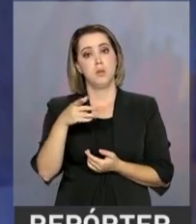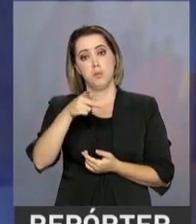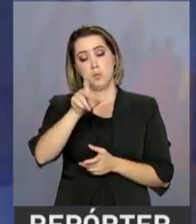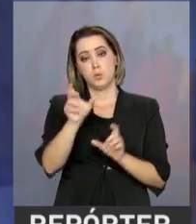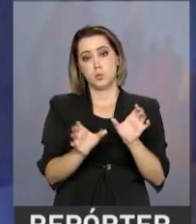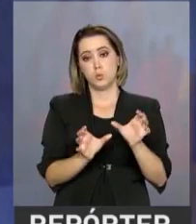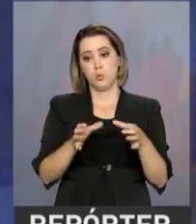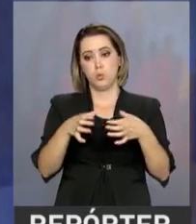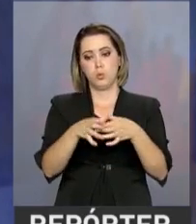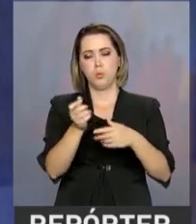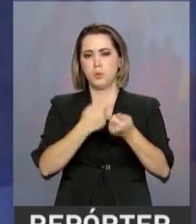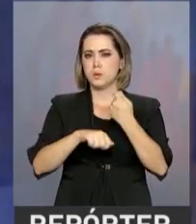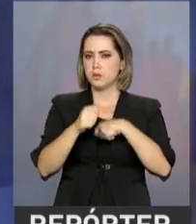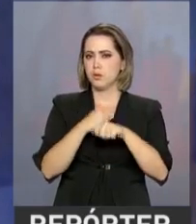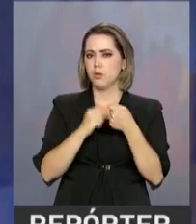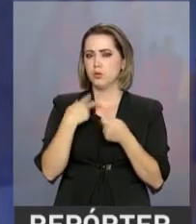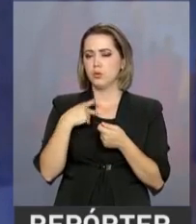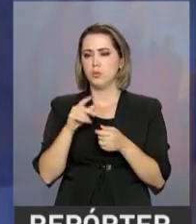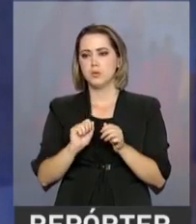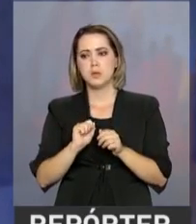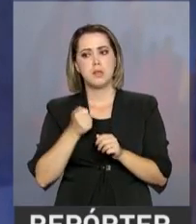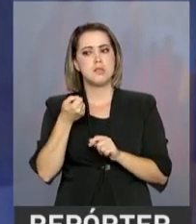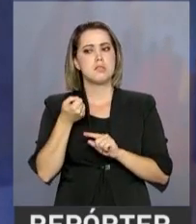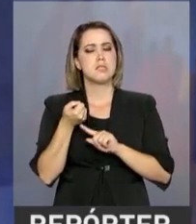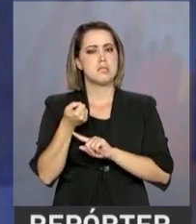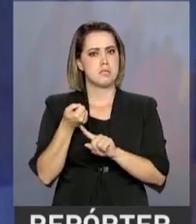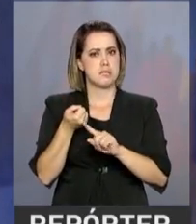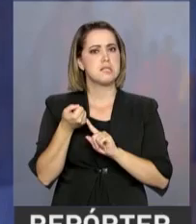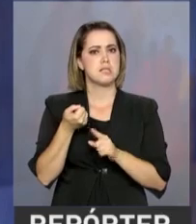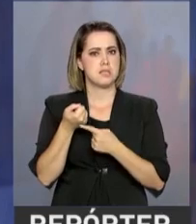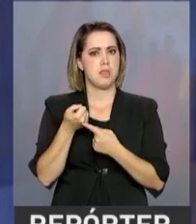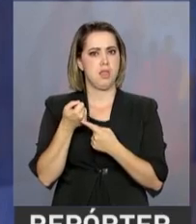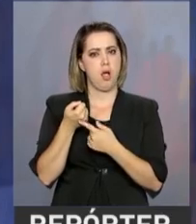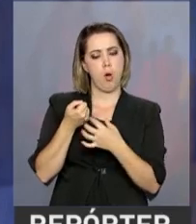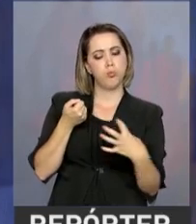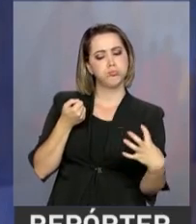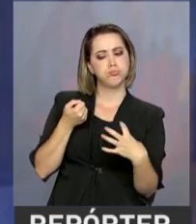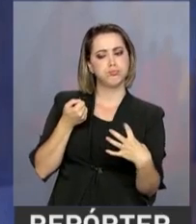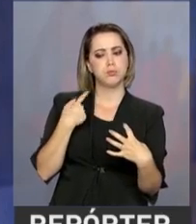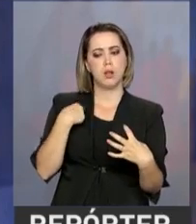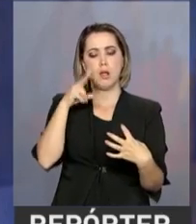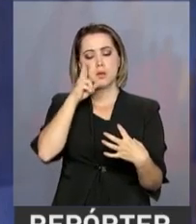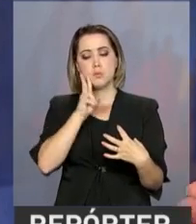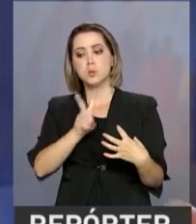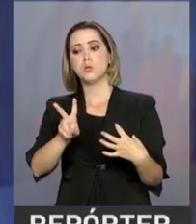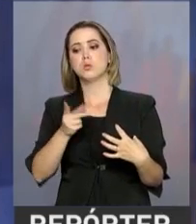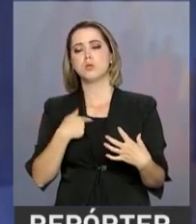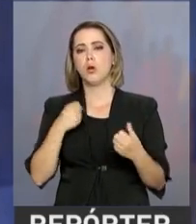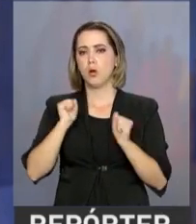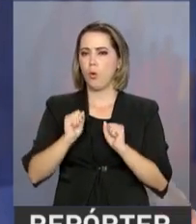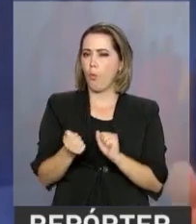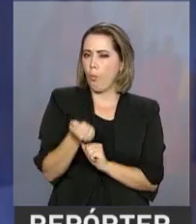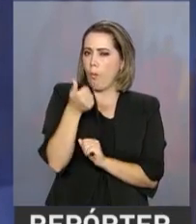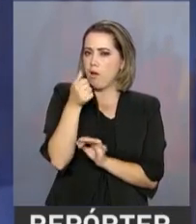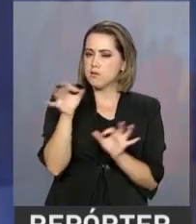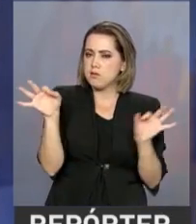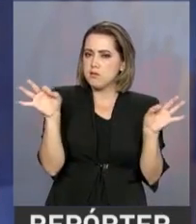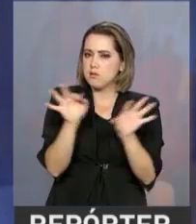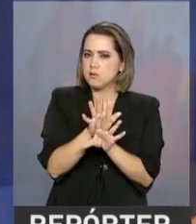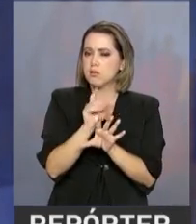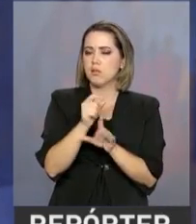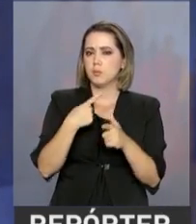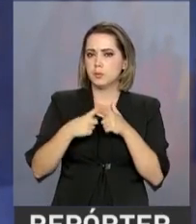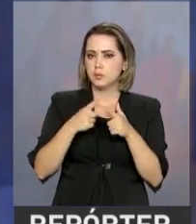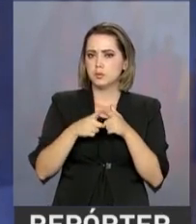uma sinalização de que as coisas estão sendo ou estão no rumo de serem corrigidas, você já tem um